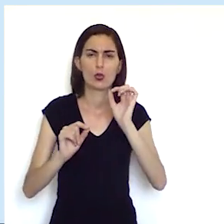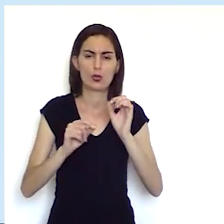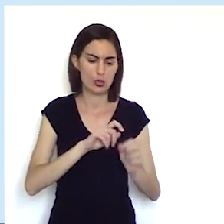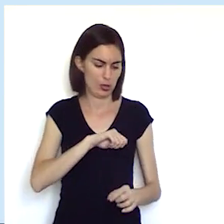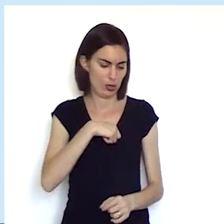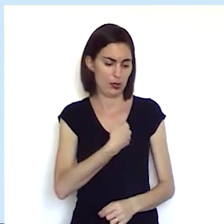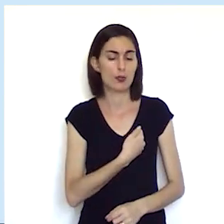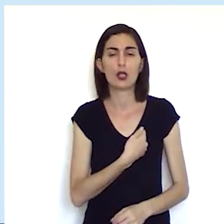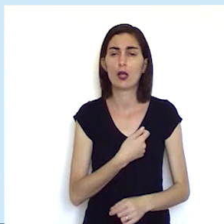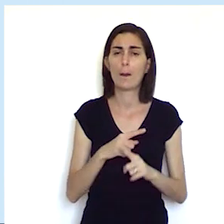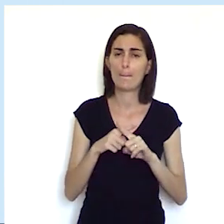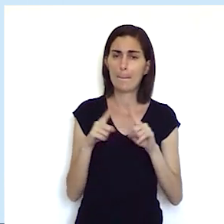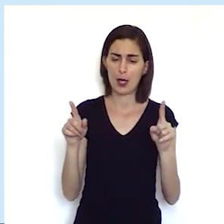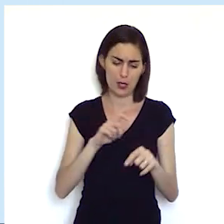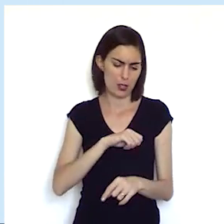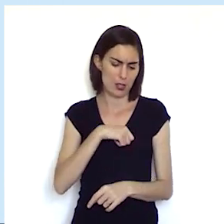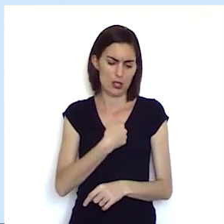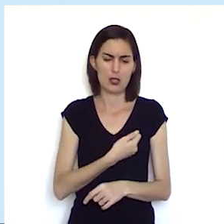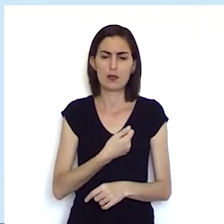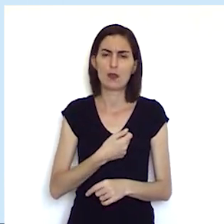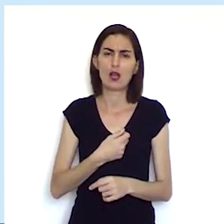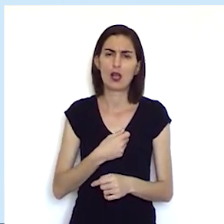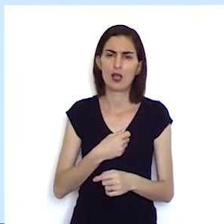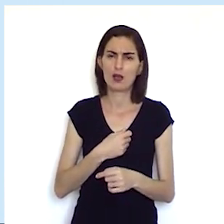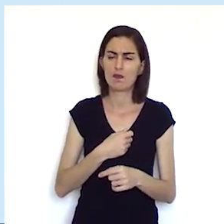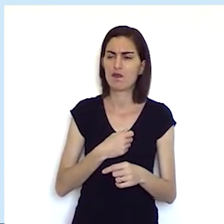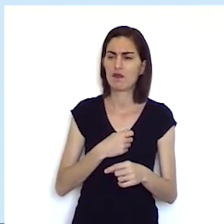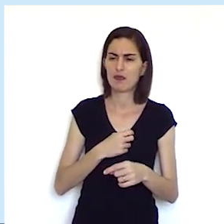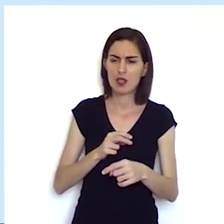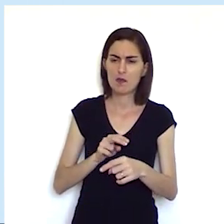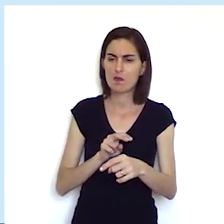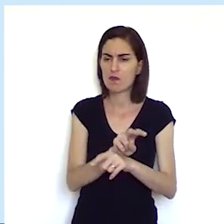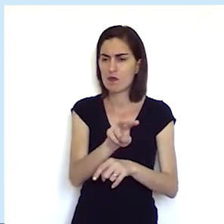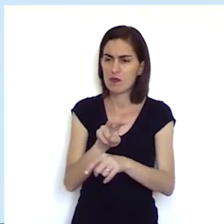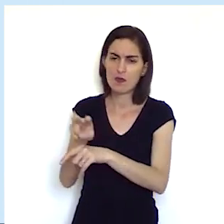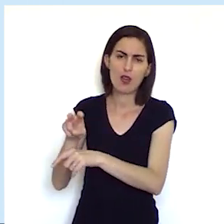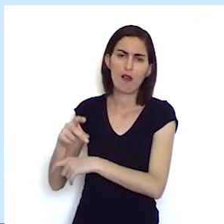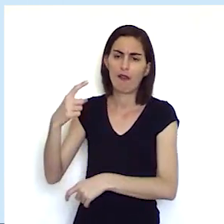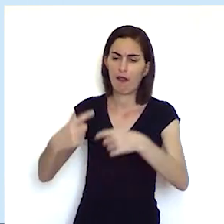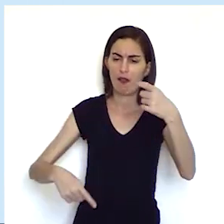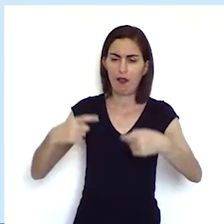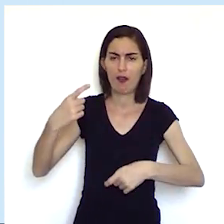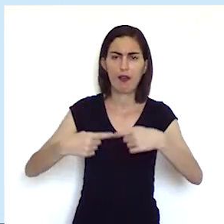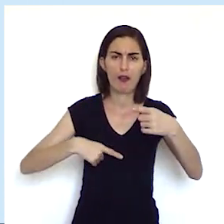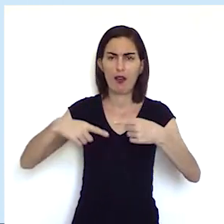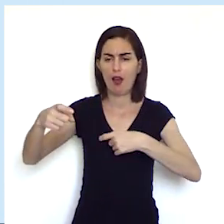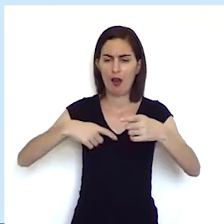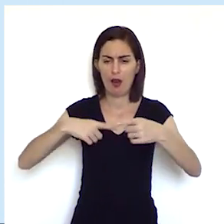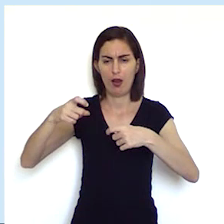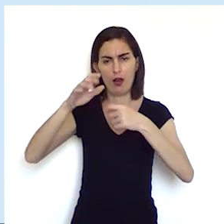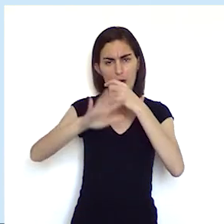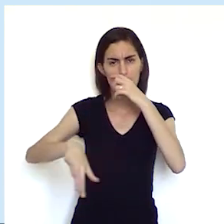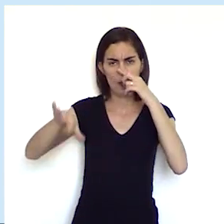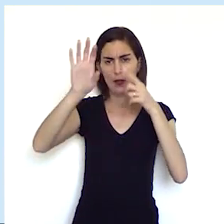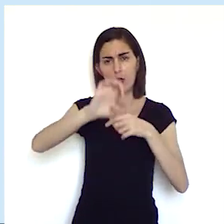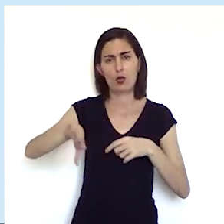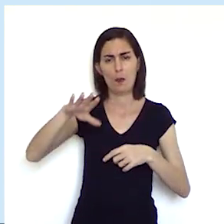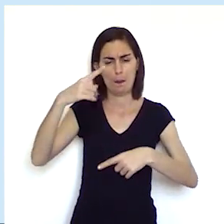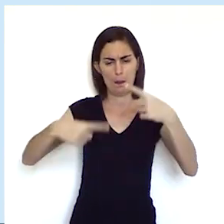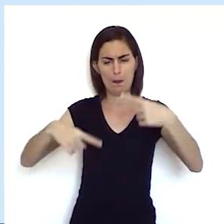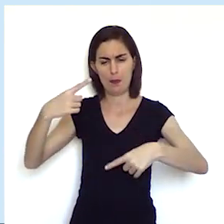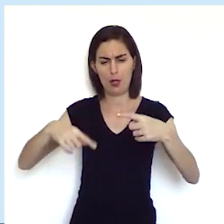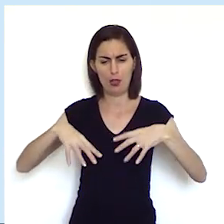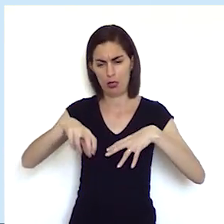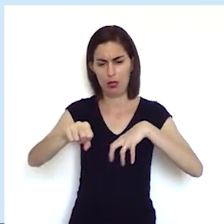Espanha mas a Espanha vivia se envolvendo nas guerras como a maioria das nações europeias então